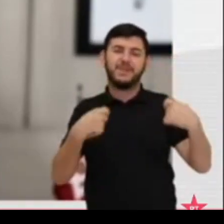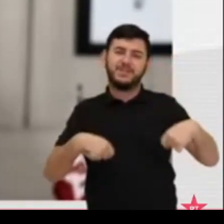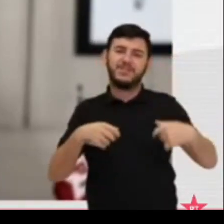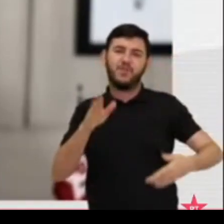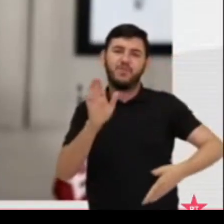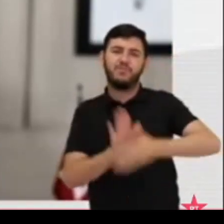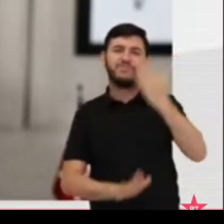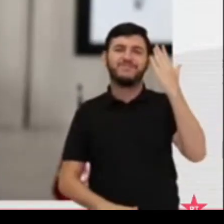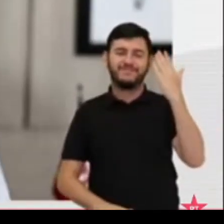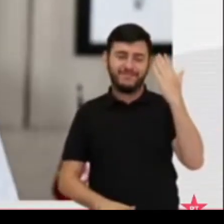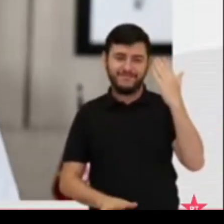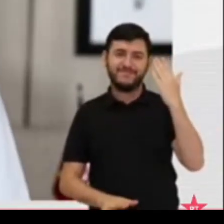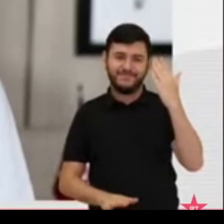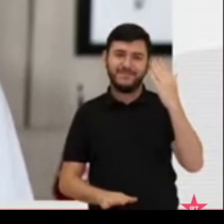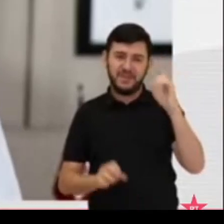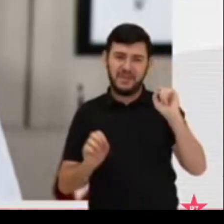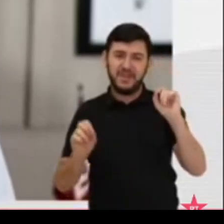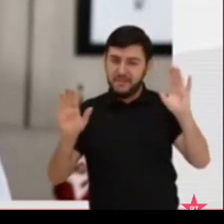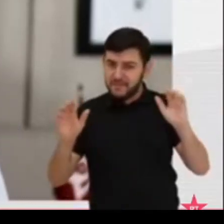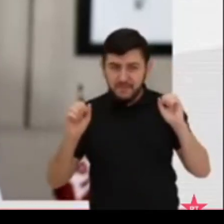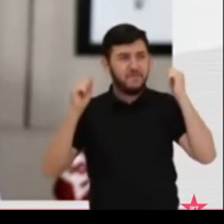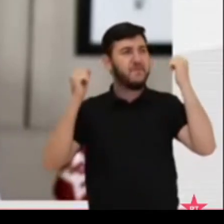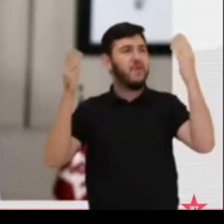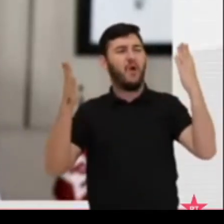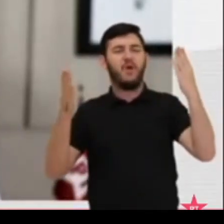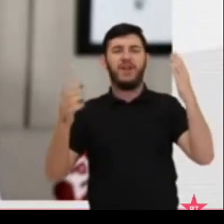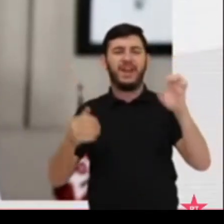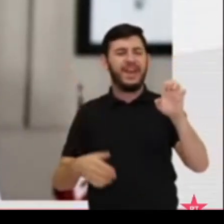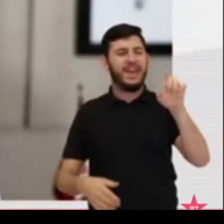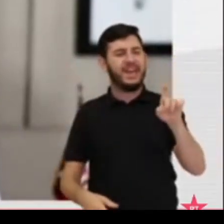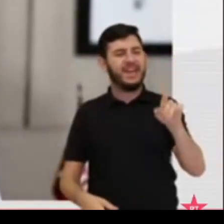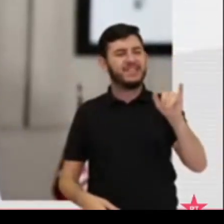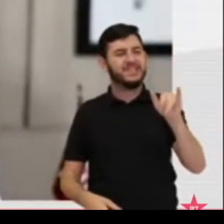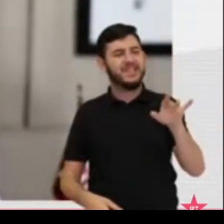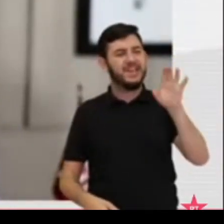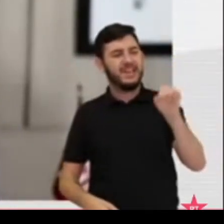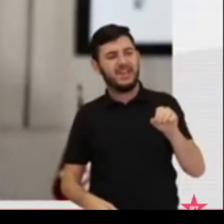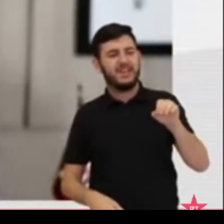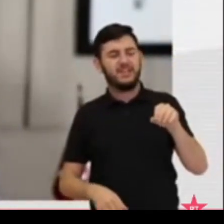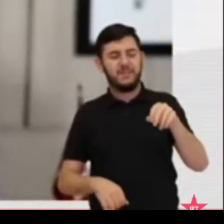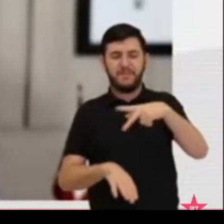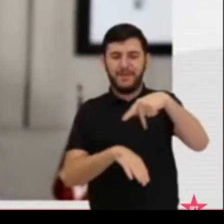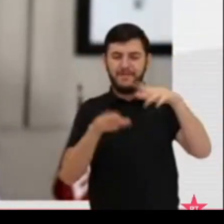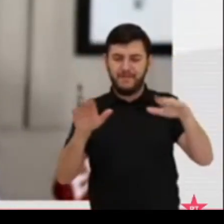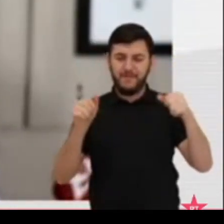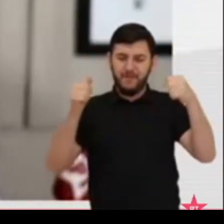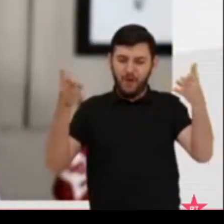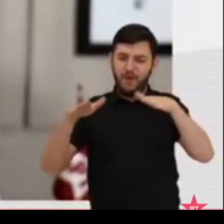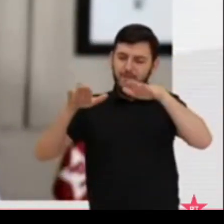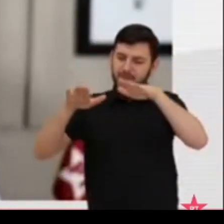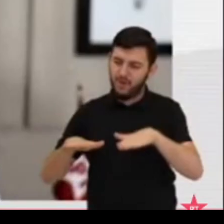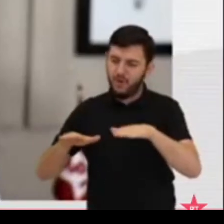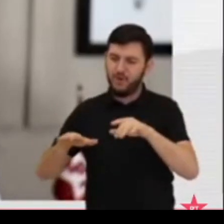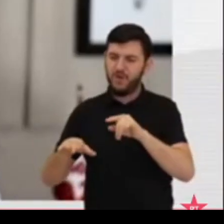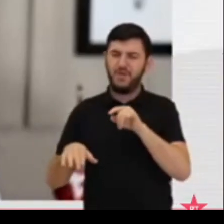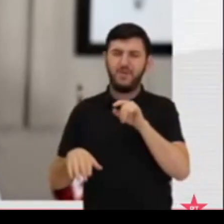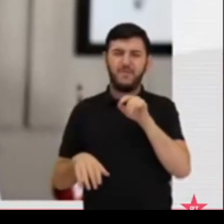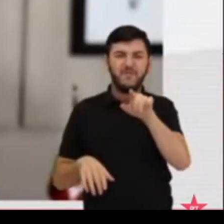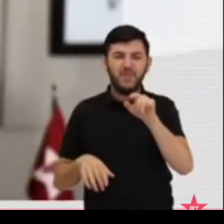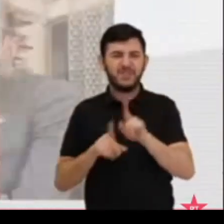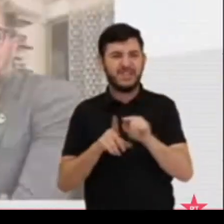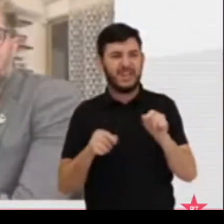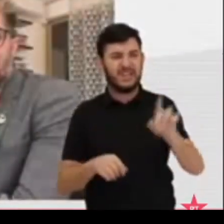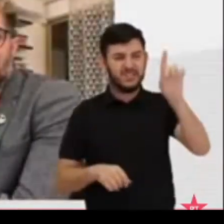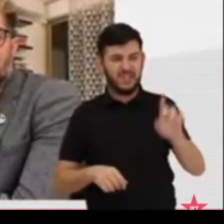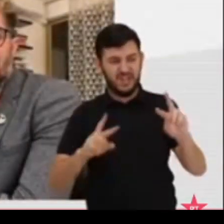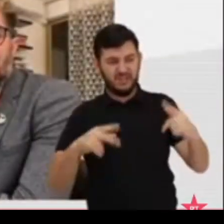Mesmo no exílio, você jamais se afastou um milímetro da defesa dos direitos humanos, hoje